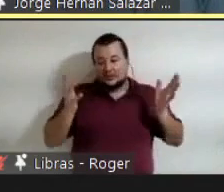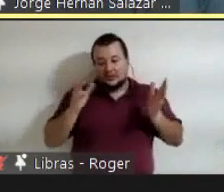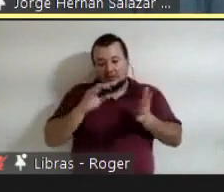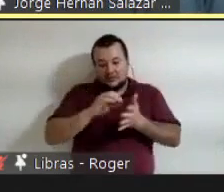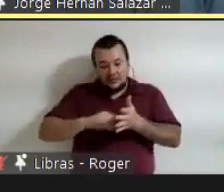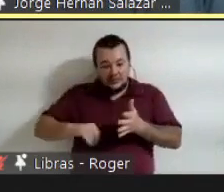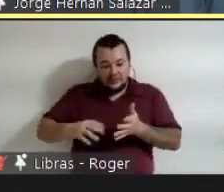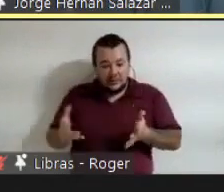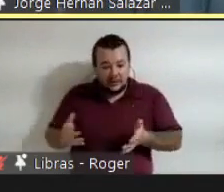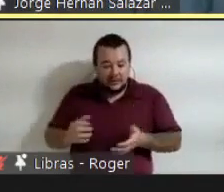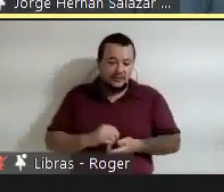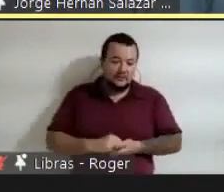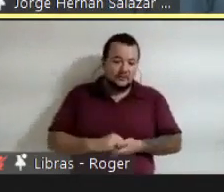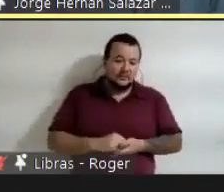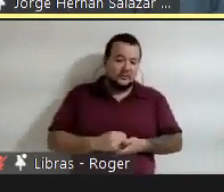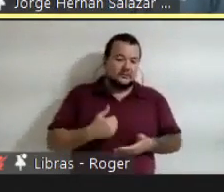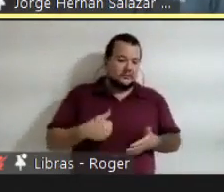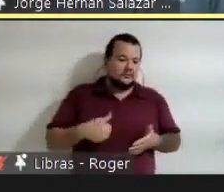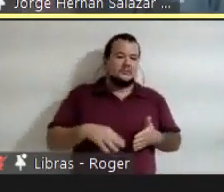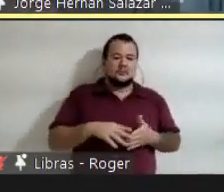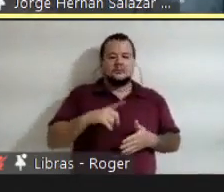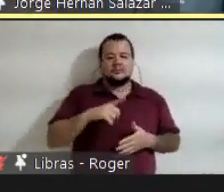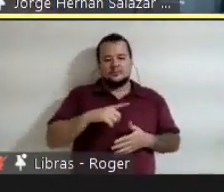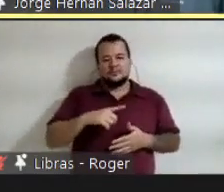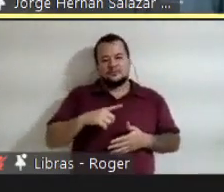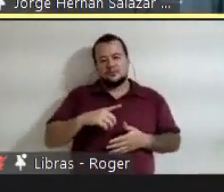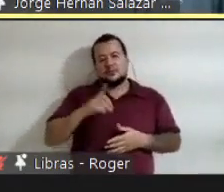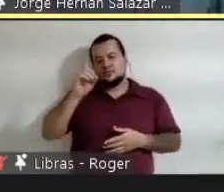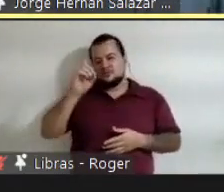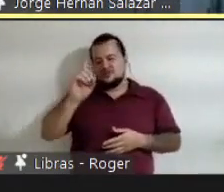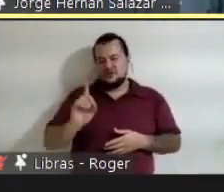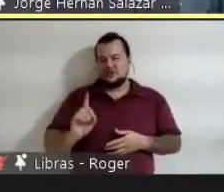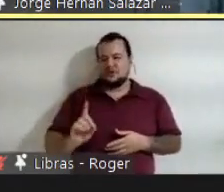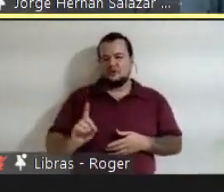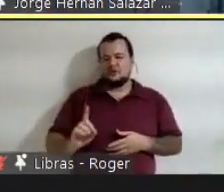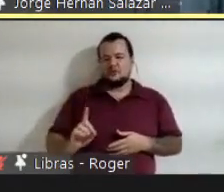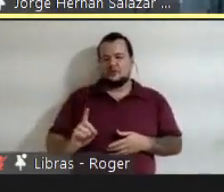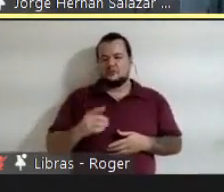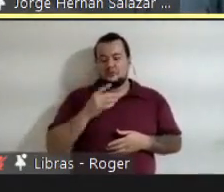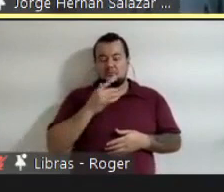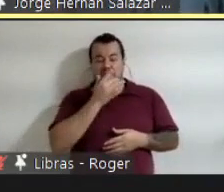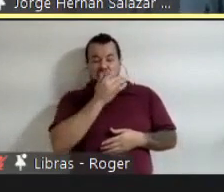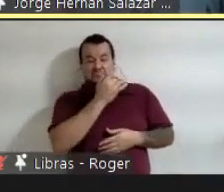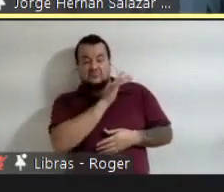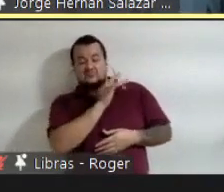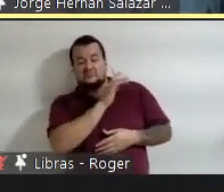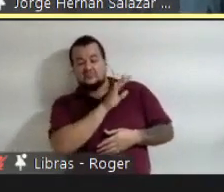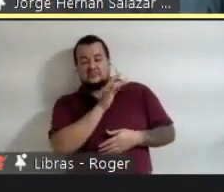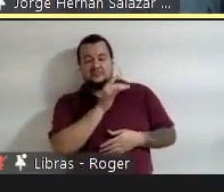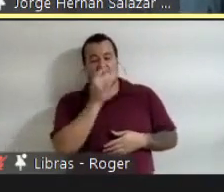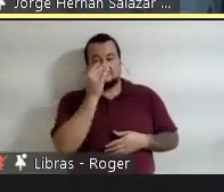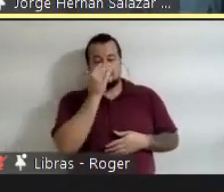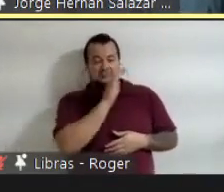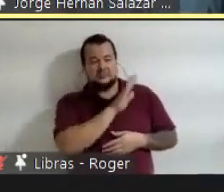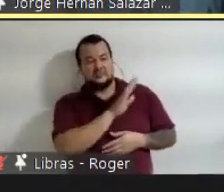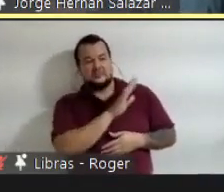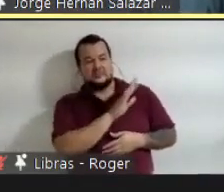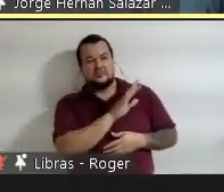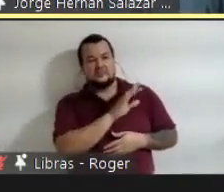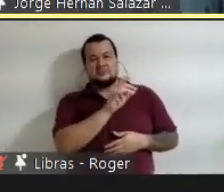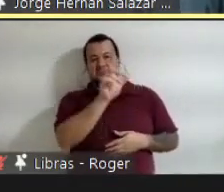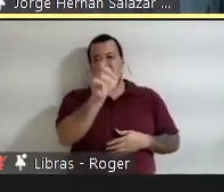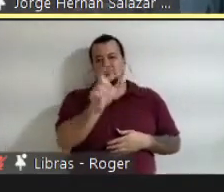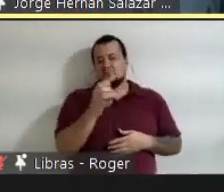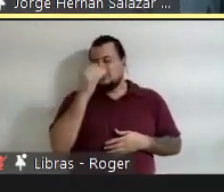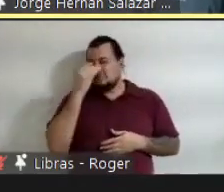inclusive quem se para ao frente e é o docente. Não há problema. Reconheçam a ignorância, isso, também, é